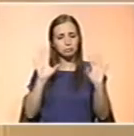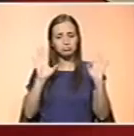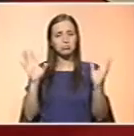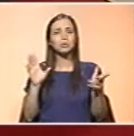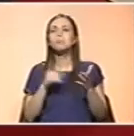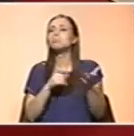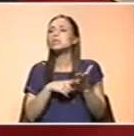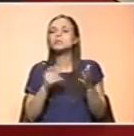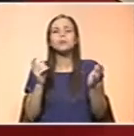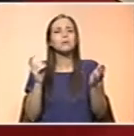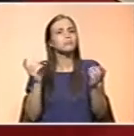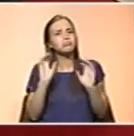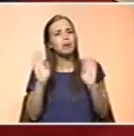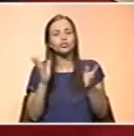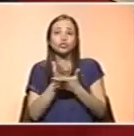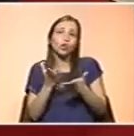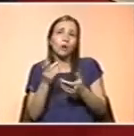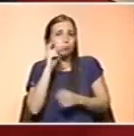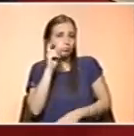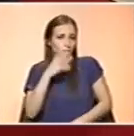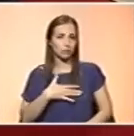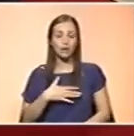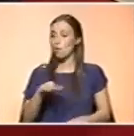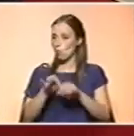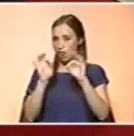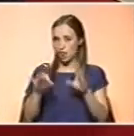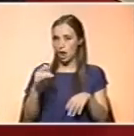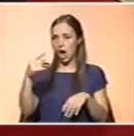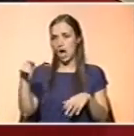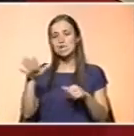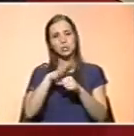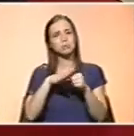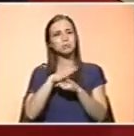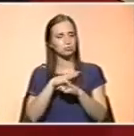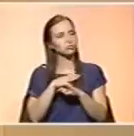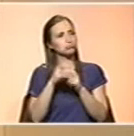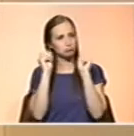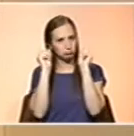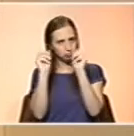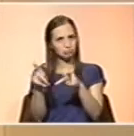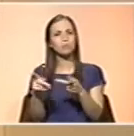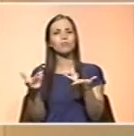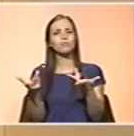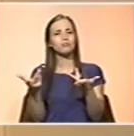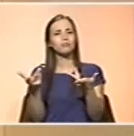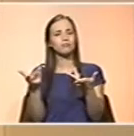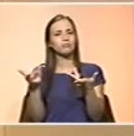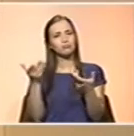especial? A mesma maneira. Há situações que sim, estão previstas e que